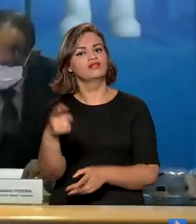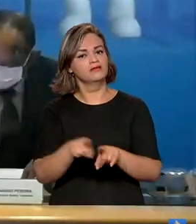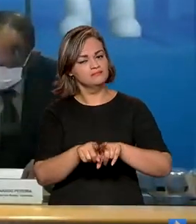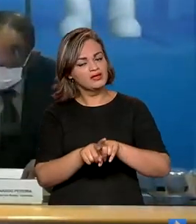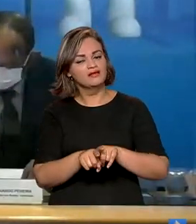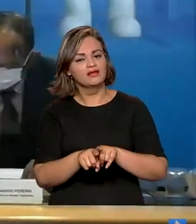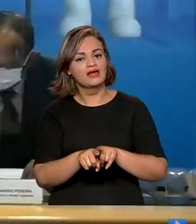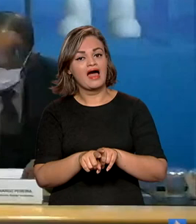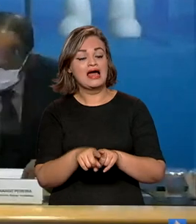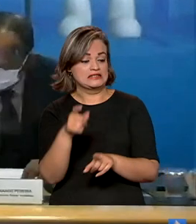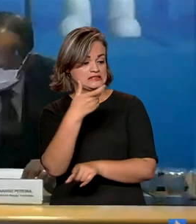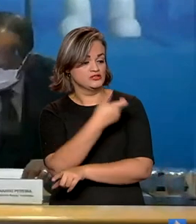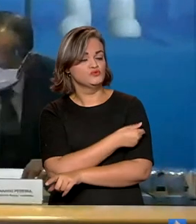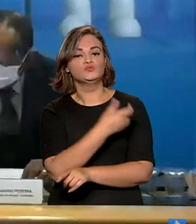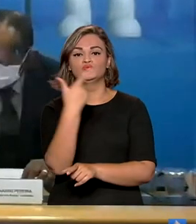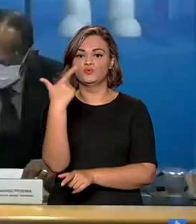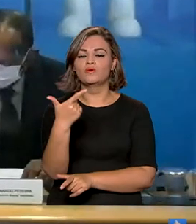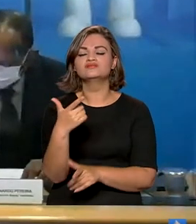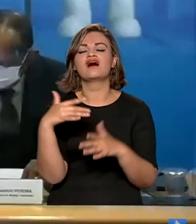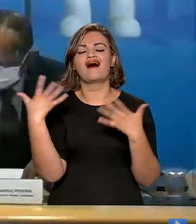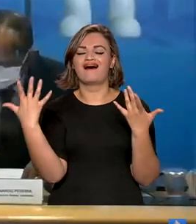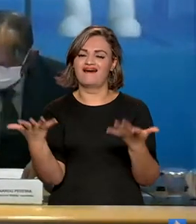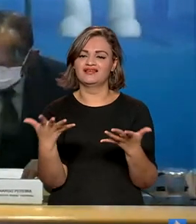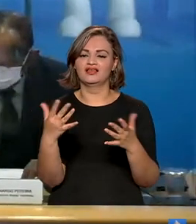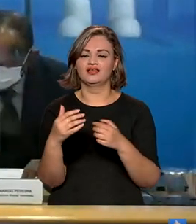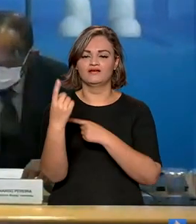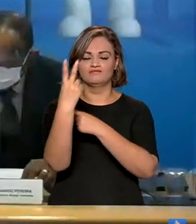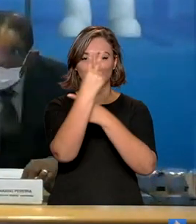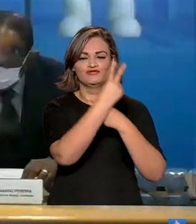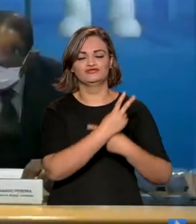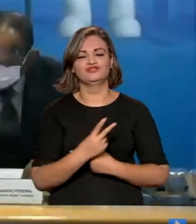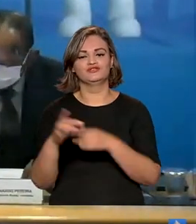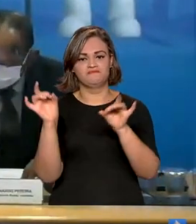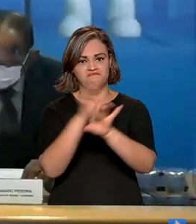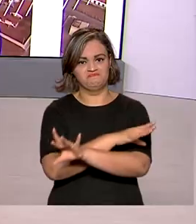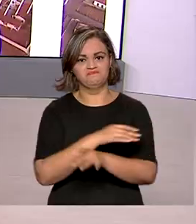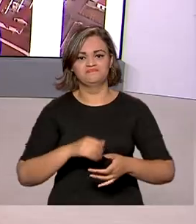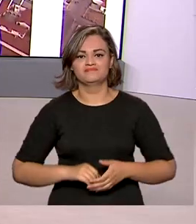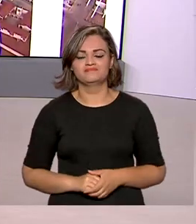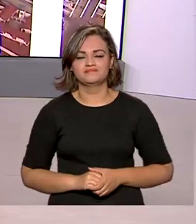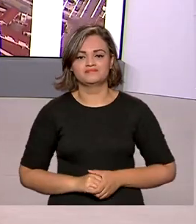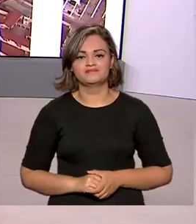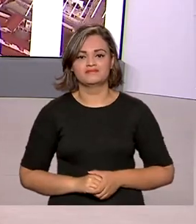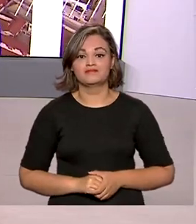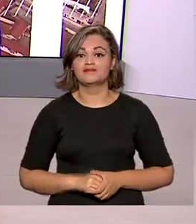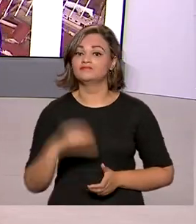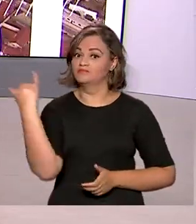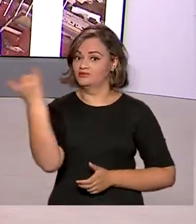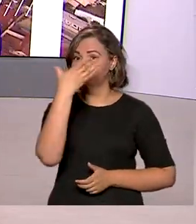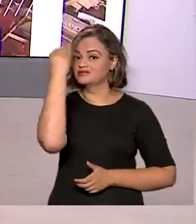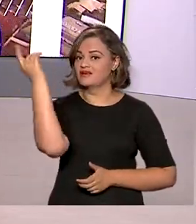dose, porque só assim a imunização estará completa. Importante não esquecer, viu? Então, vou fazer faço Obrigado.